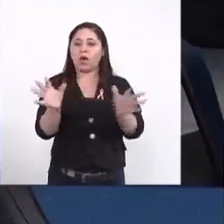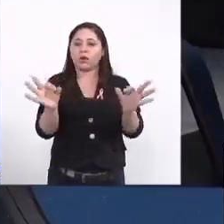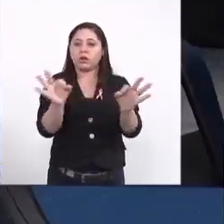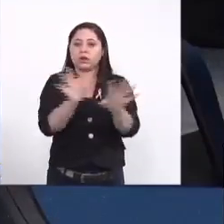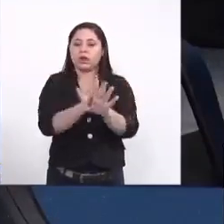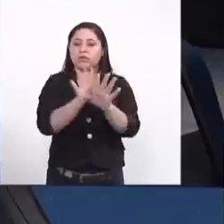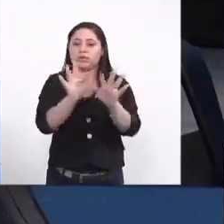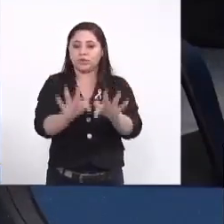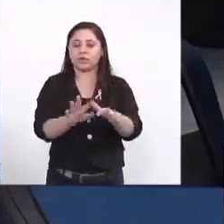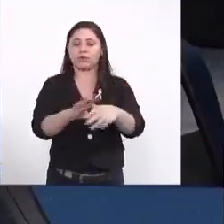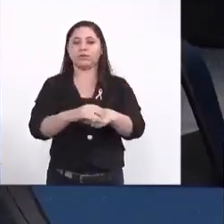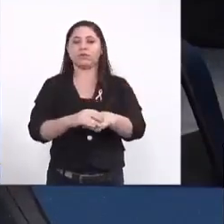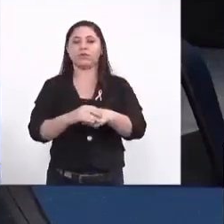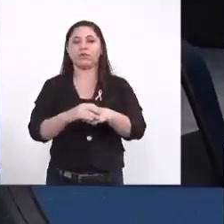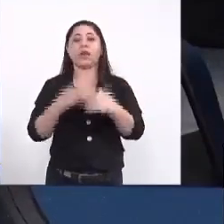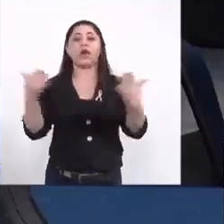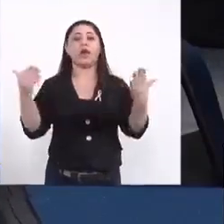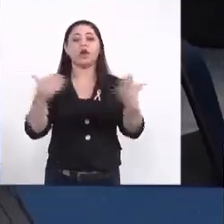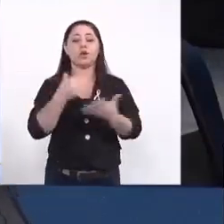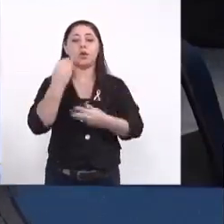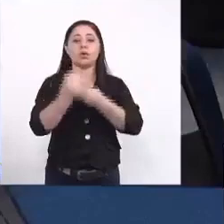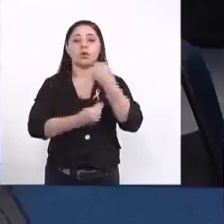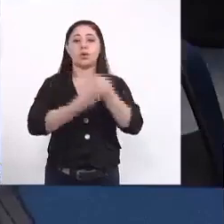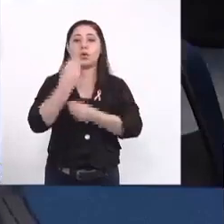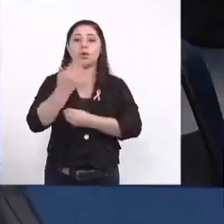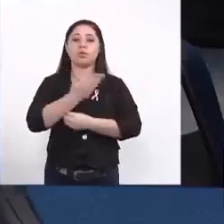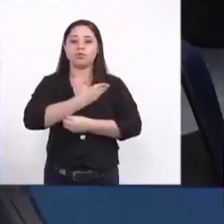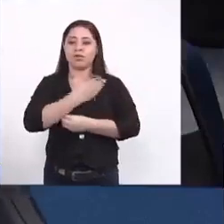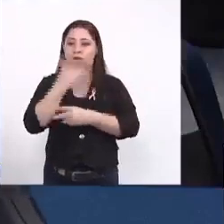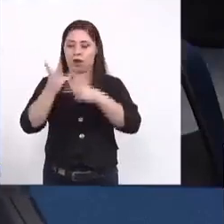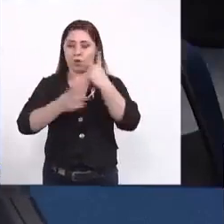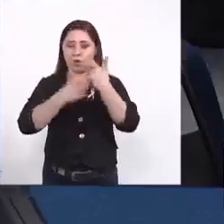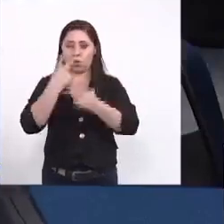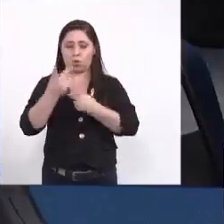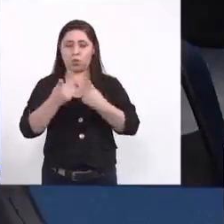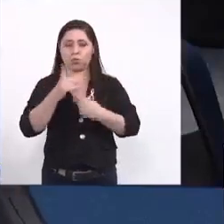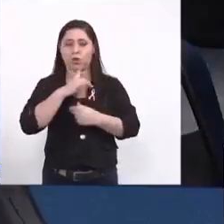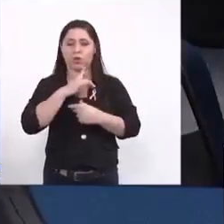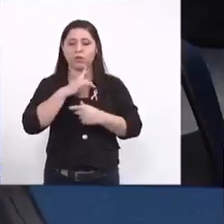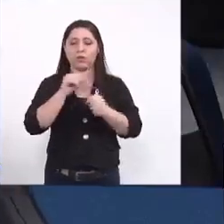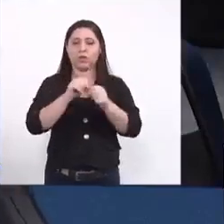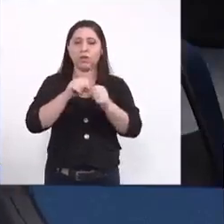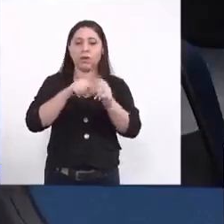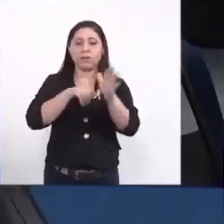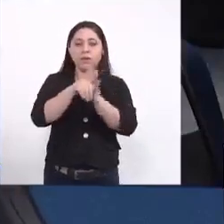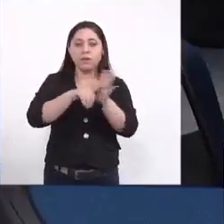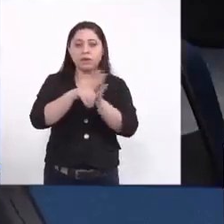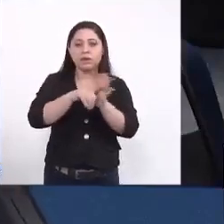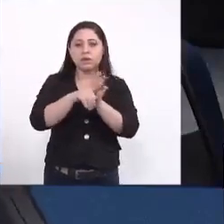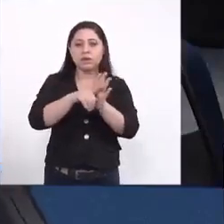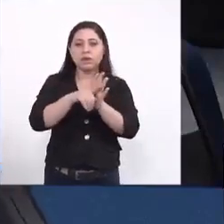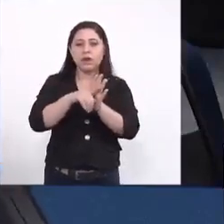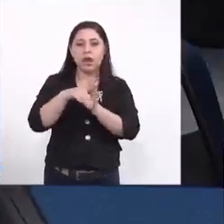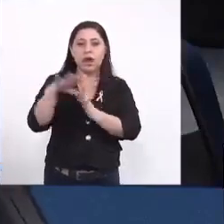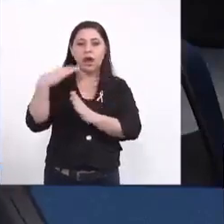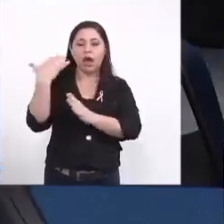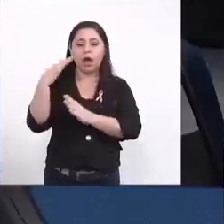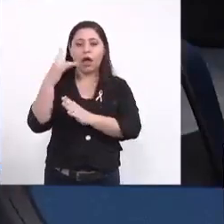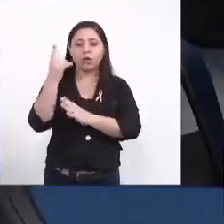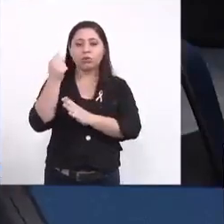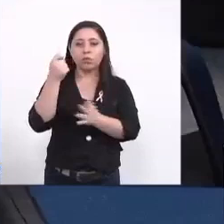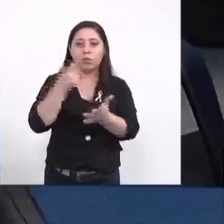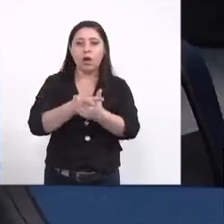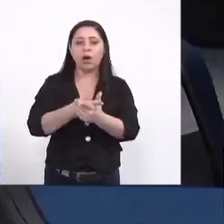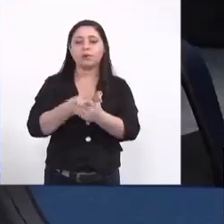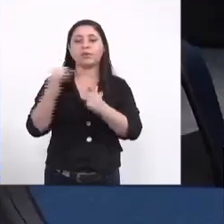a partir de agora como o colega falou aqui nós estamos realizando as pesquisas com custos basicamente da